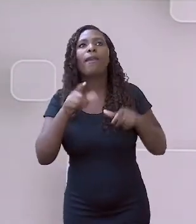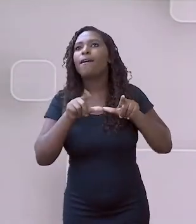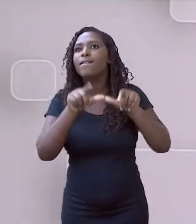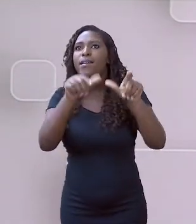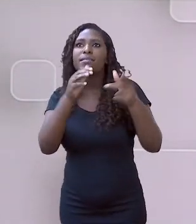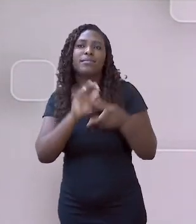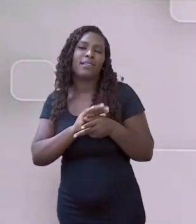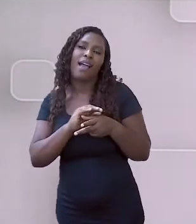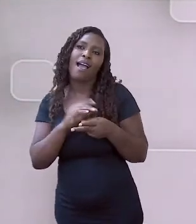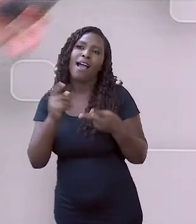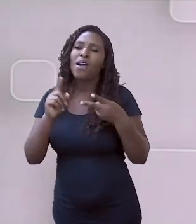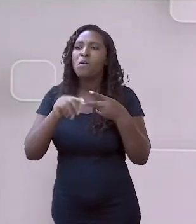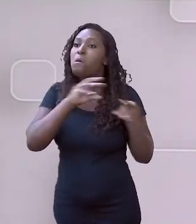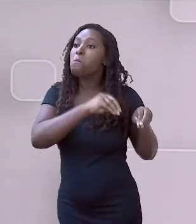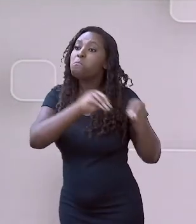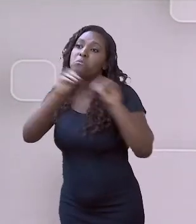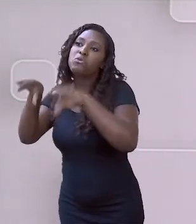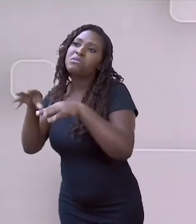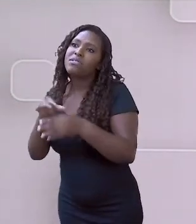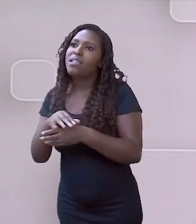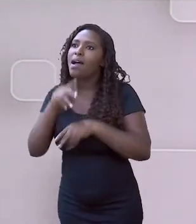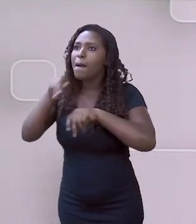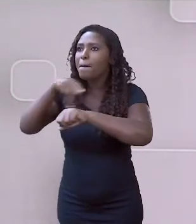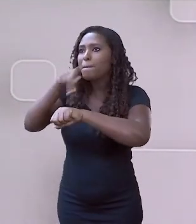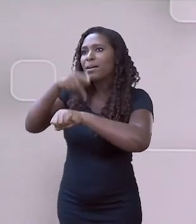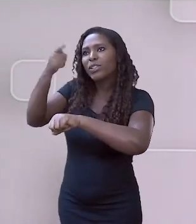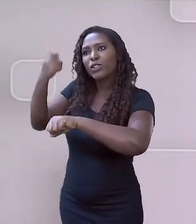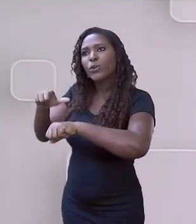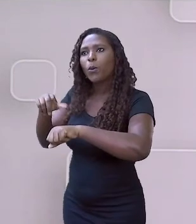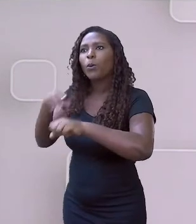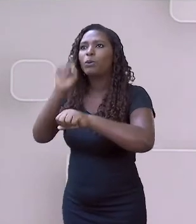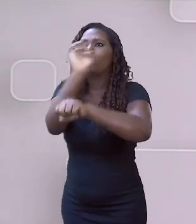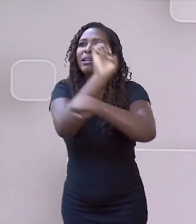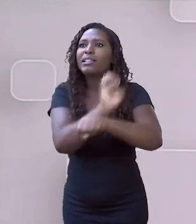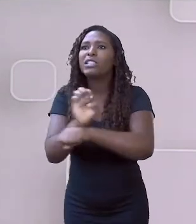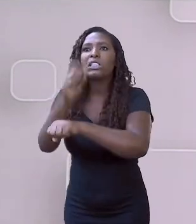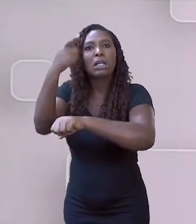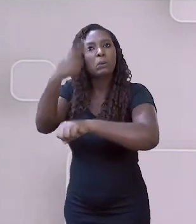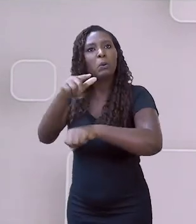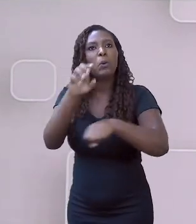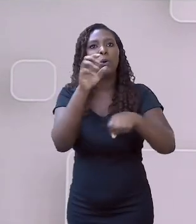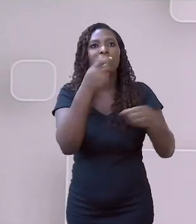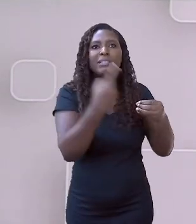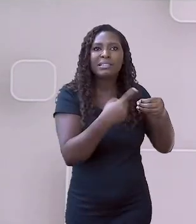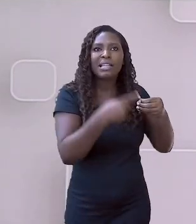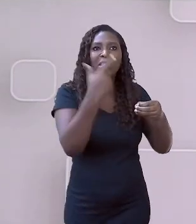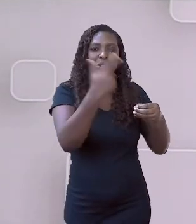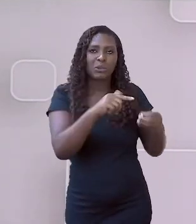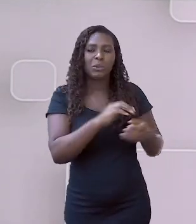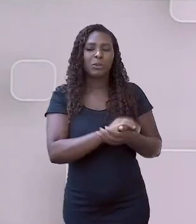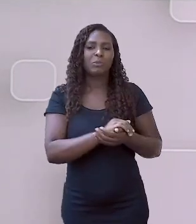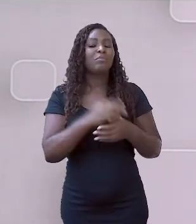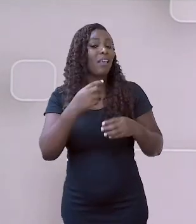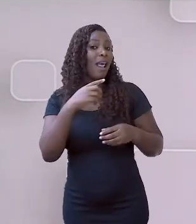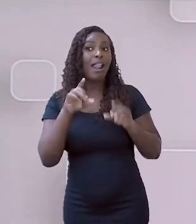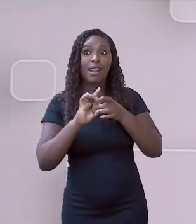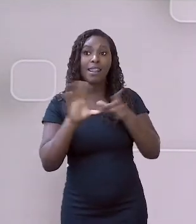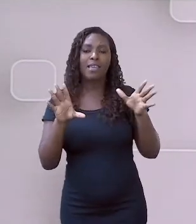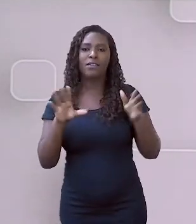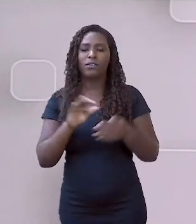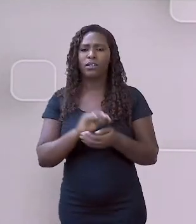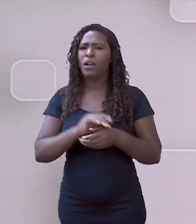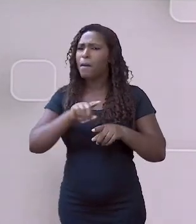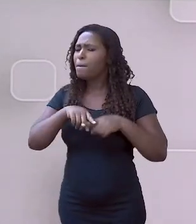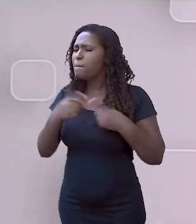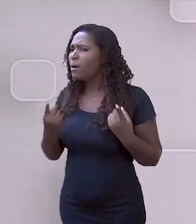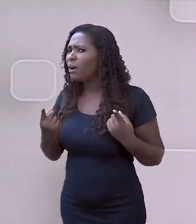certo? Eu vou mudar para outro país, para outro estado, para outra cidade. mas e quando ela é forçada? E quais os